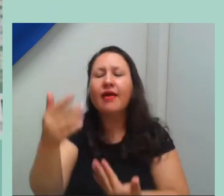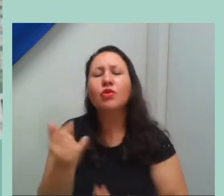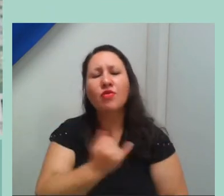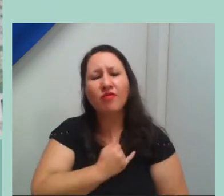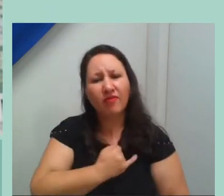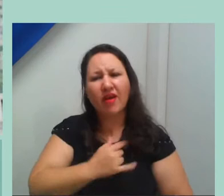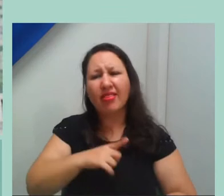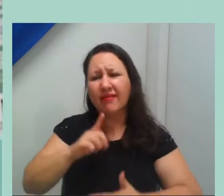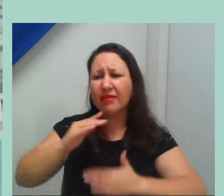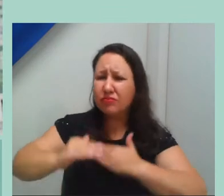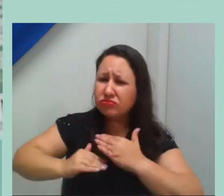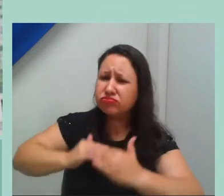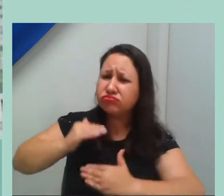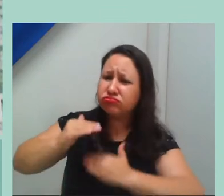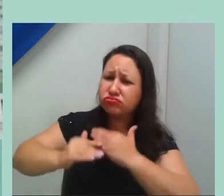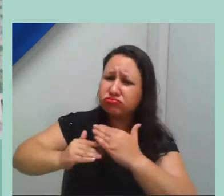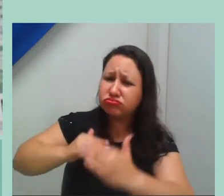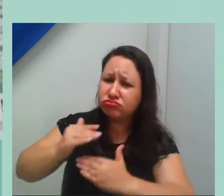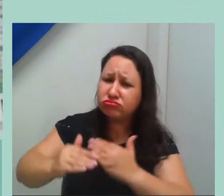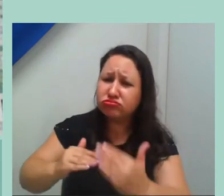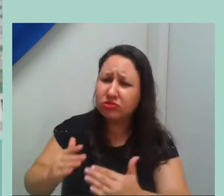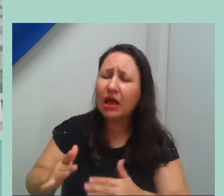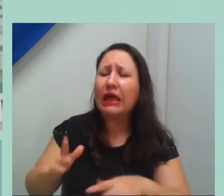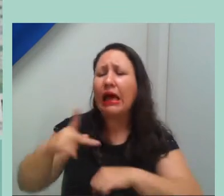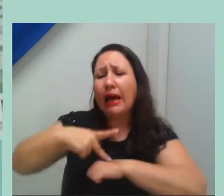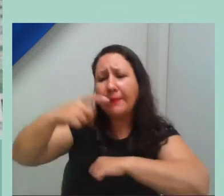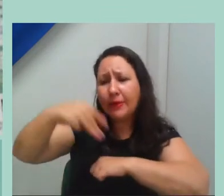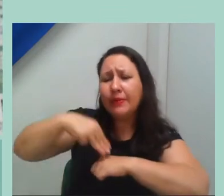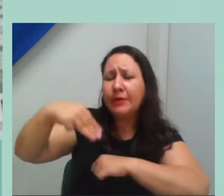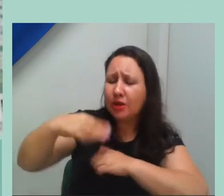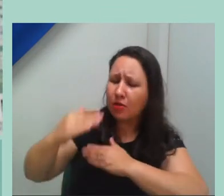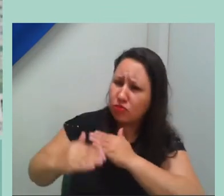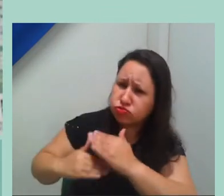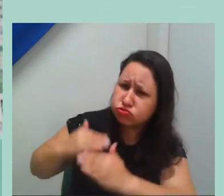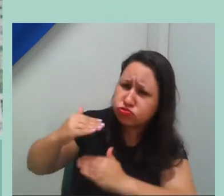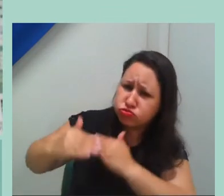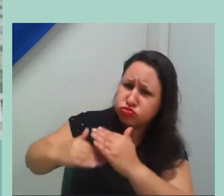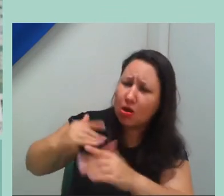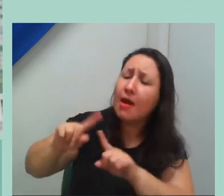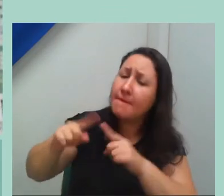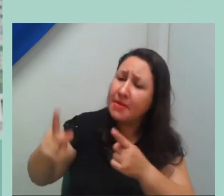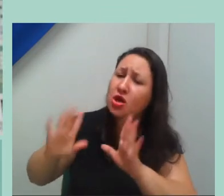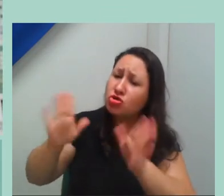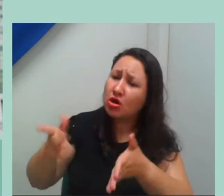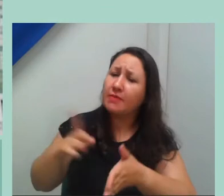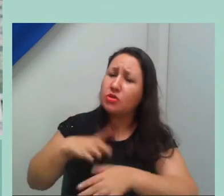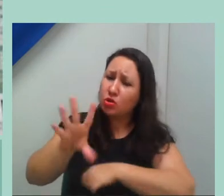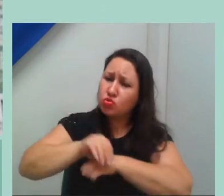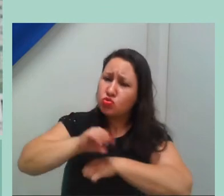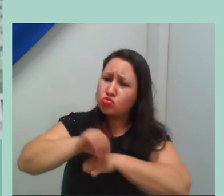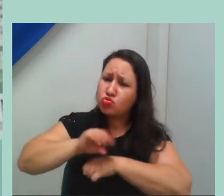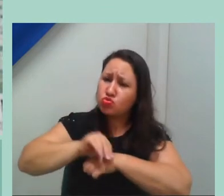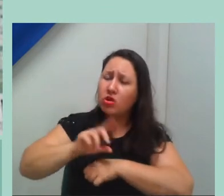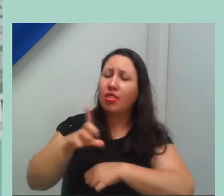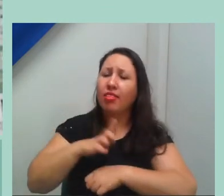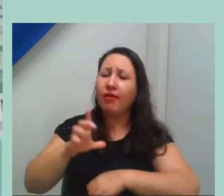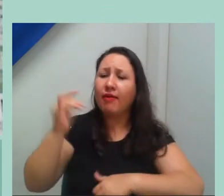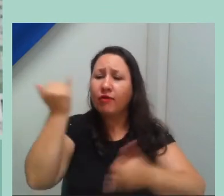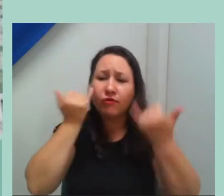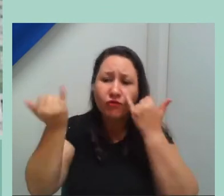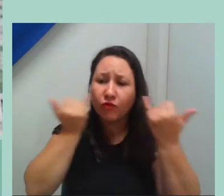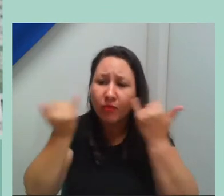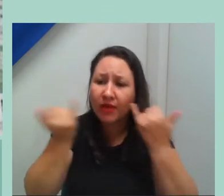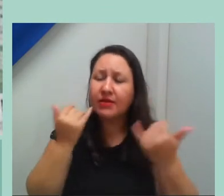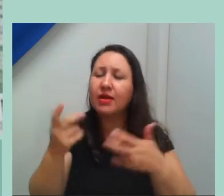engatinhando ainda na pós-graduação e é muito bom a gente já estar colhendo frutos. Então, o Prof. EPT está em qual